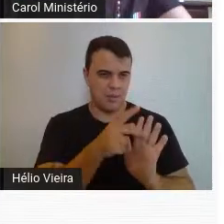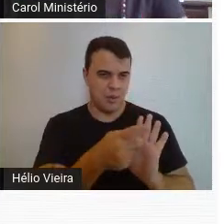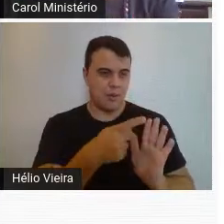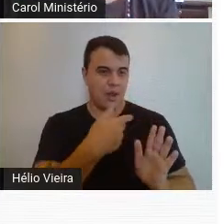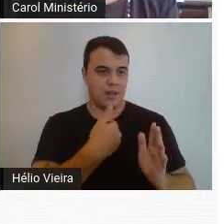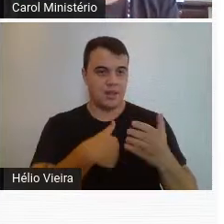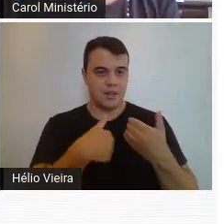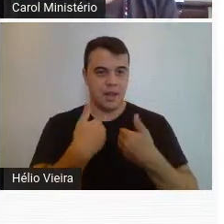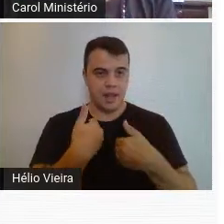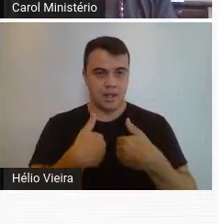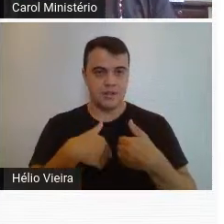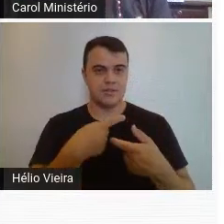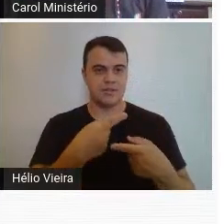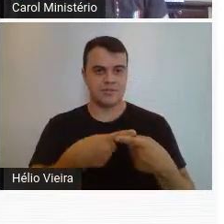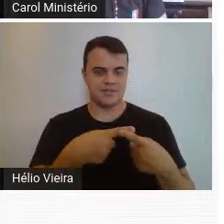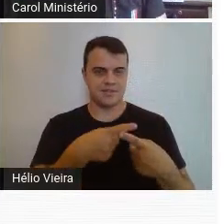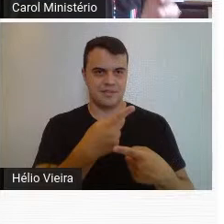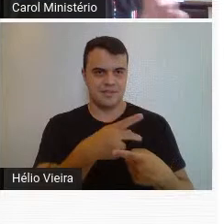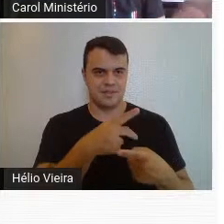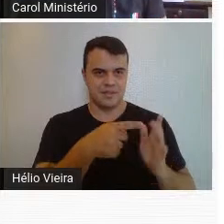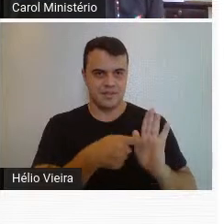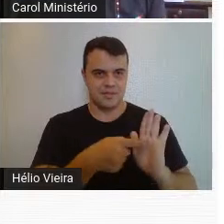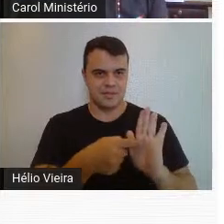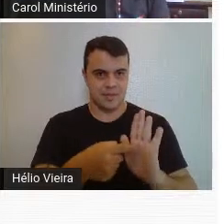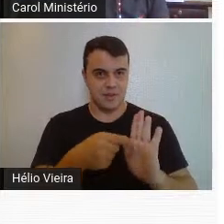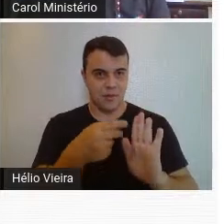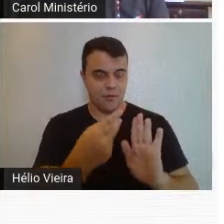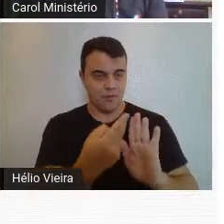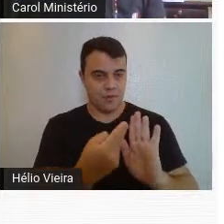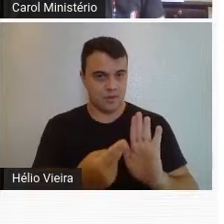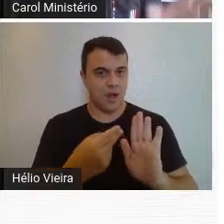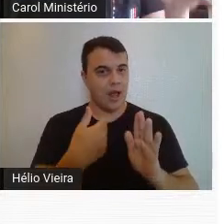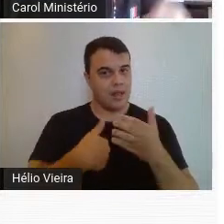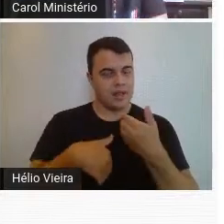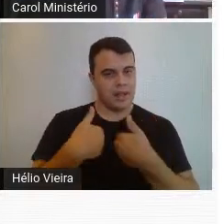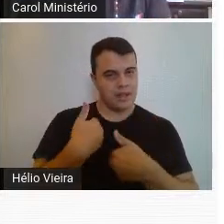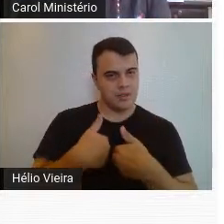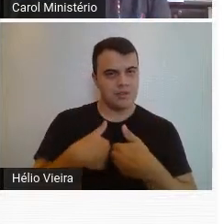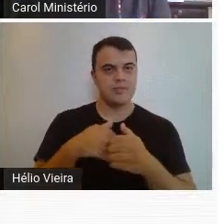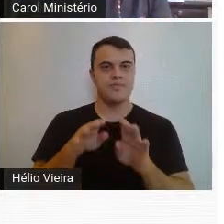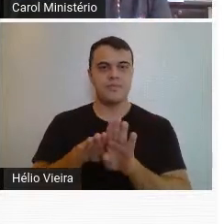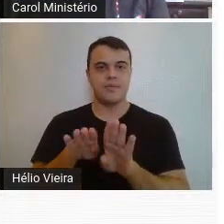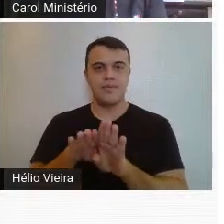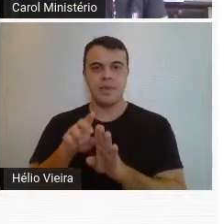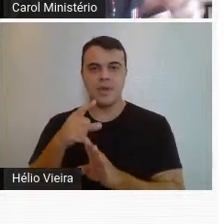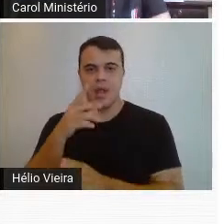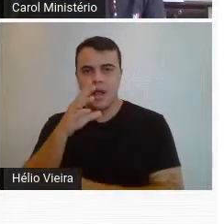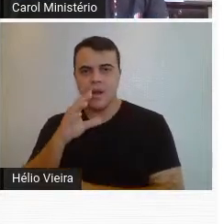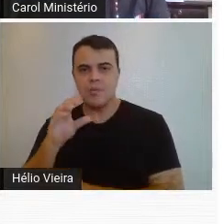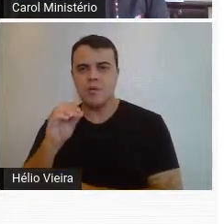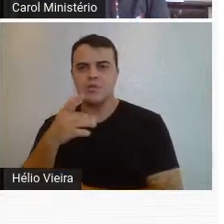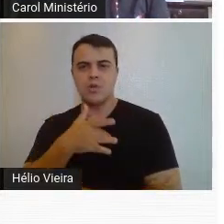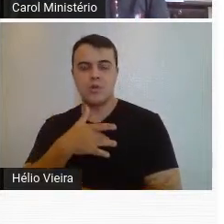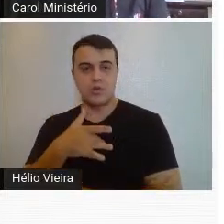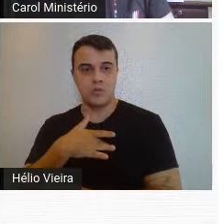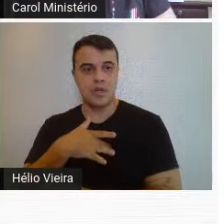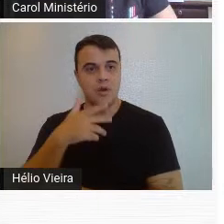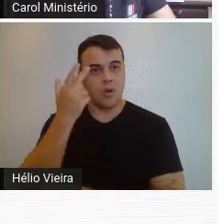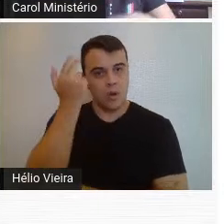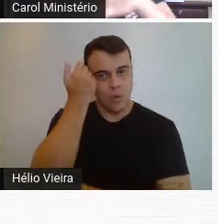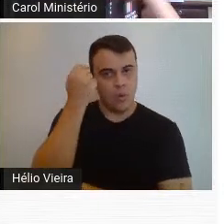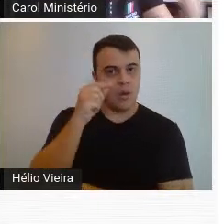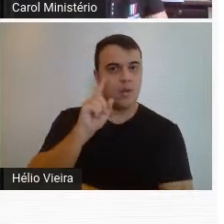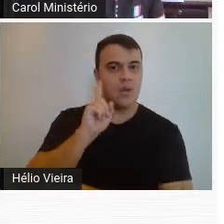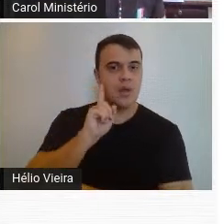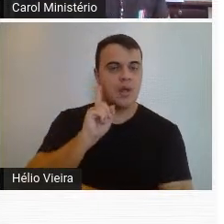ser o mascote e a representação visual do Atlético Mineiro, a raposa do Cruzeiro e o Coelho do América.